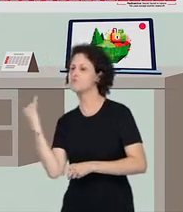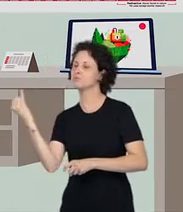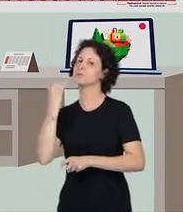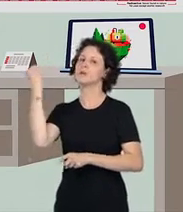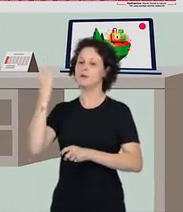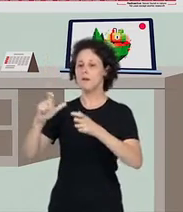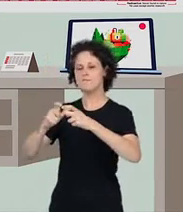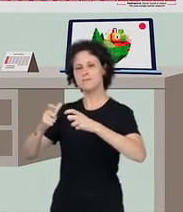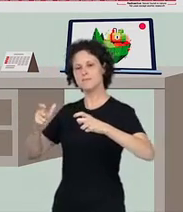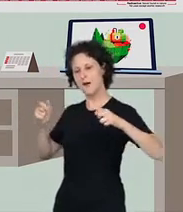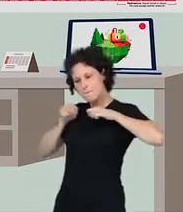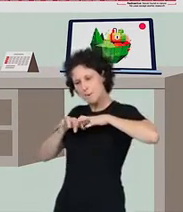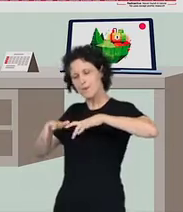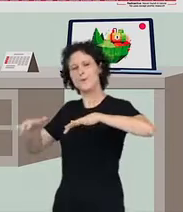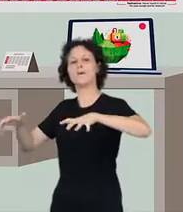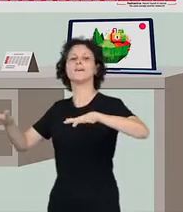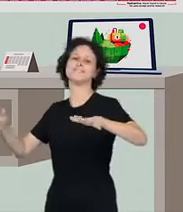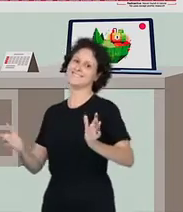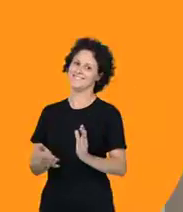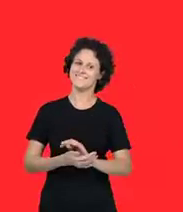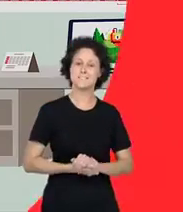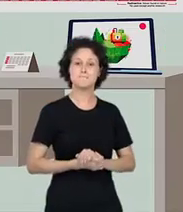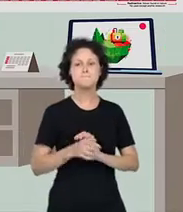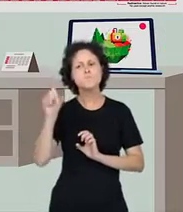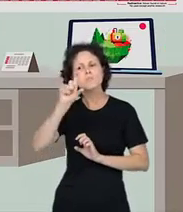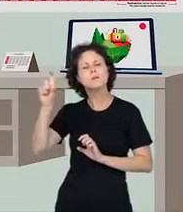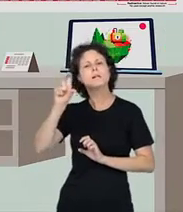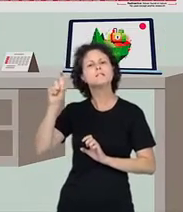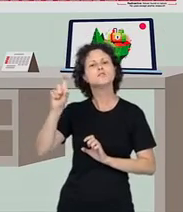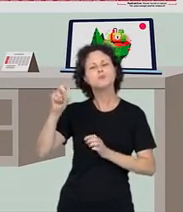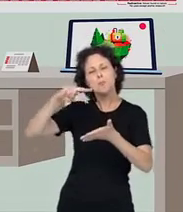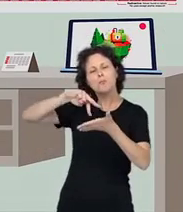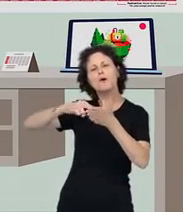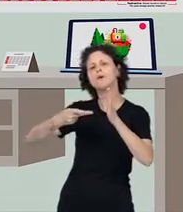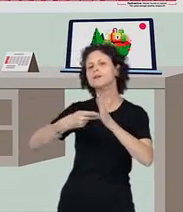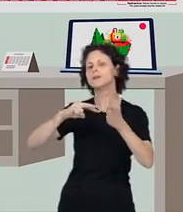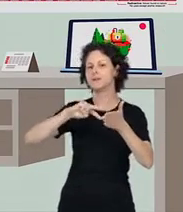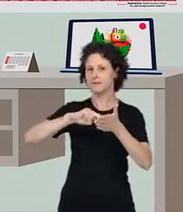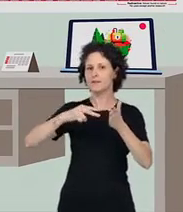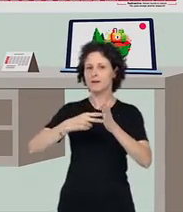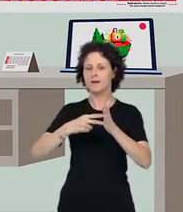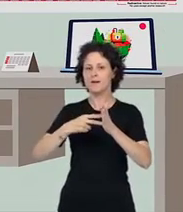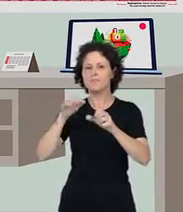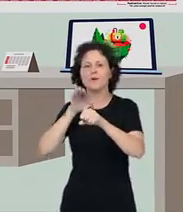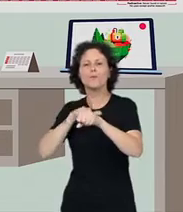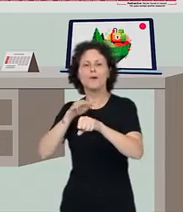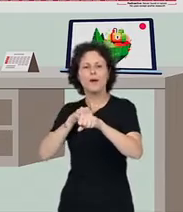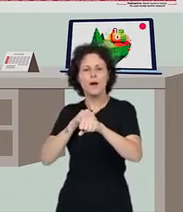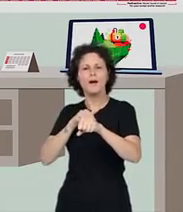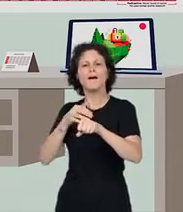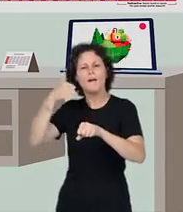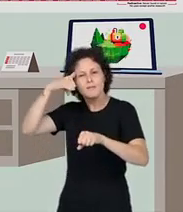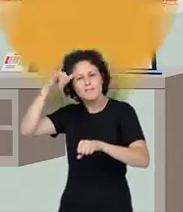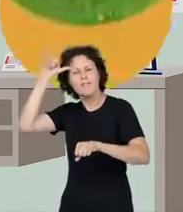ferramentas para aumentar a produção de alimento. A palavra pecuária vem do latim e significa criação de